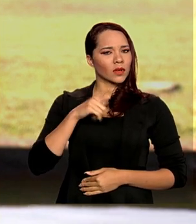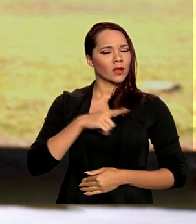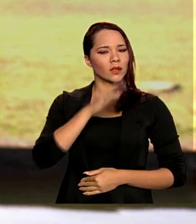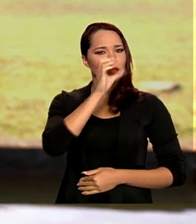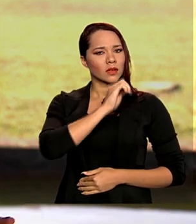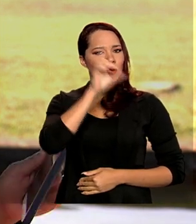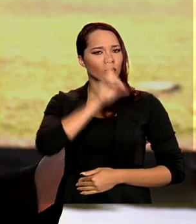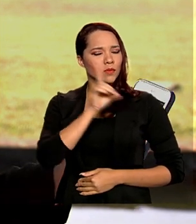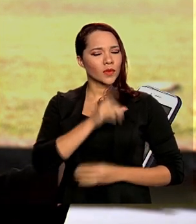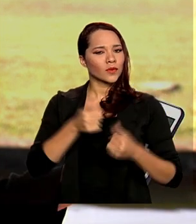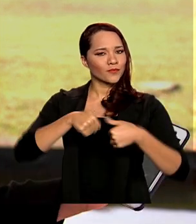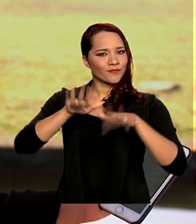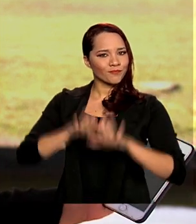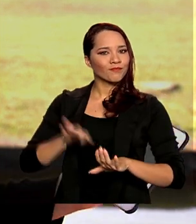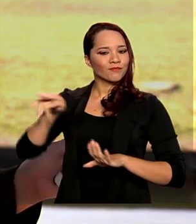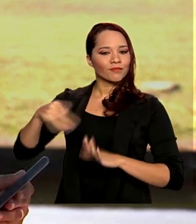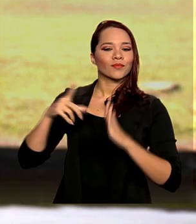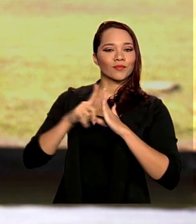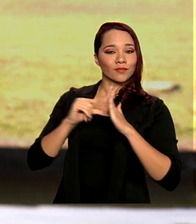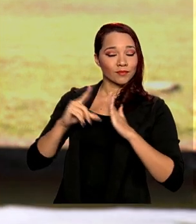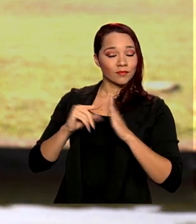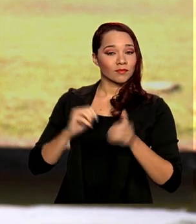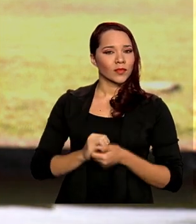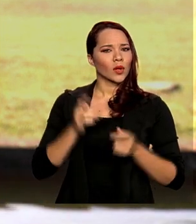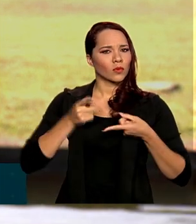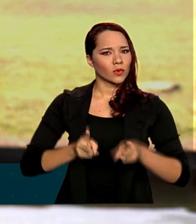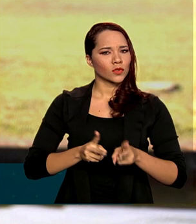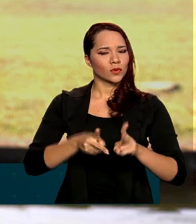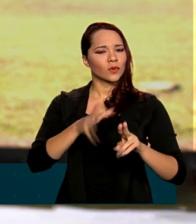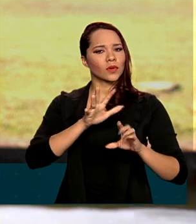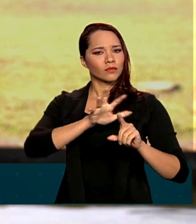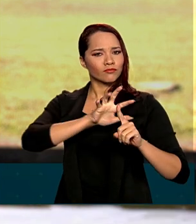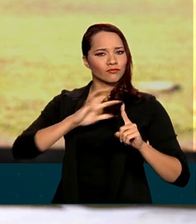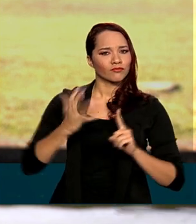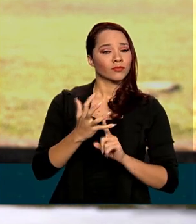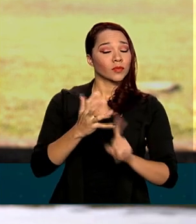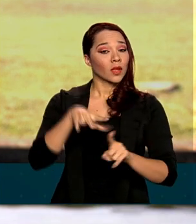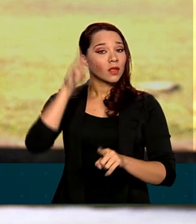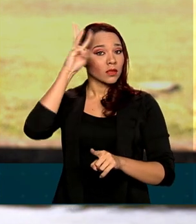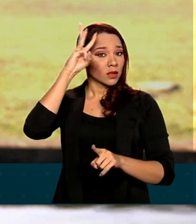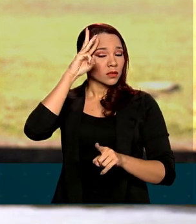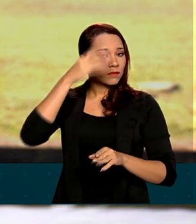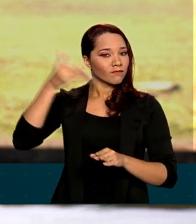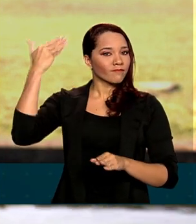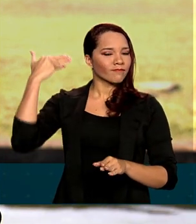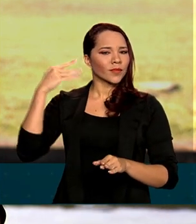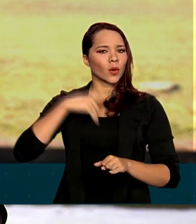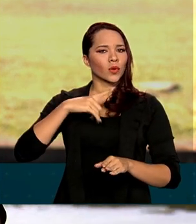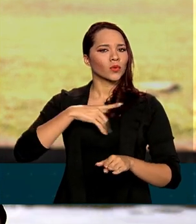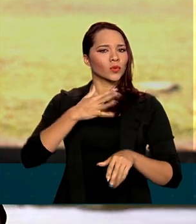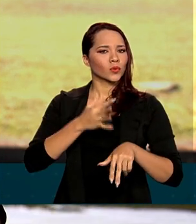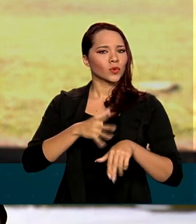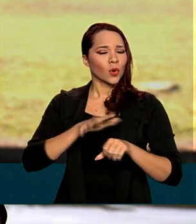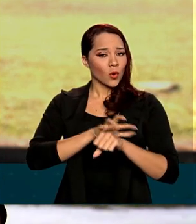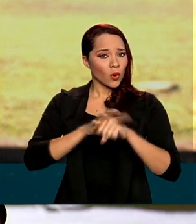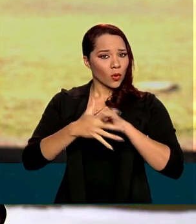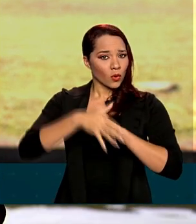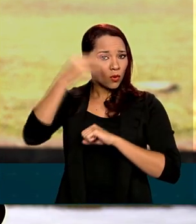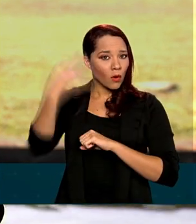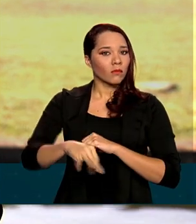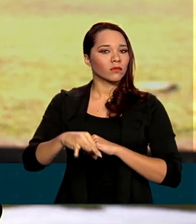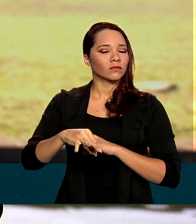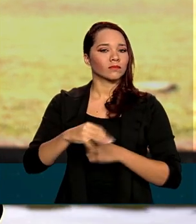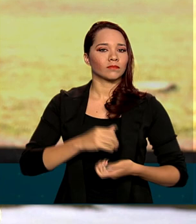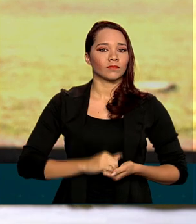final de semana aqui no Palácio da Alvorada. Ele segue em isolamento social desde a última terça-feira, quando foi confirmado o diagnóstico de Covid